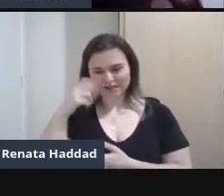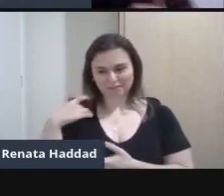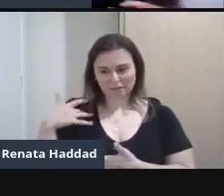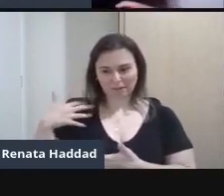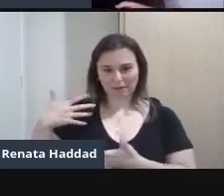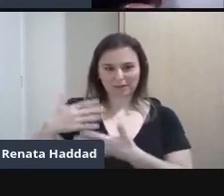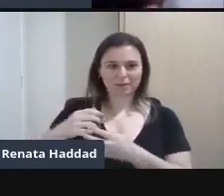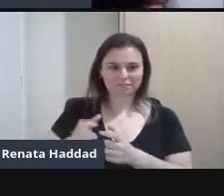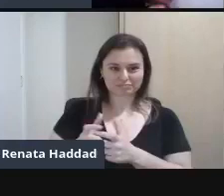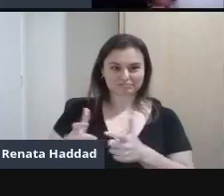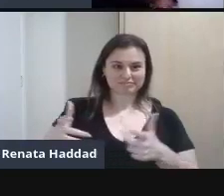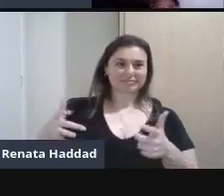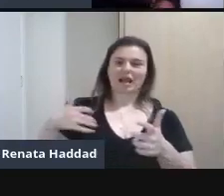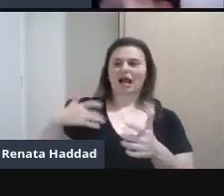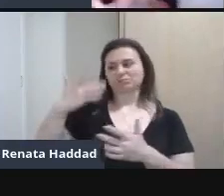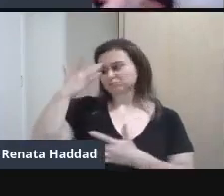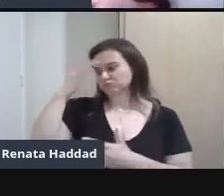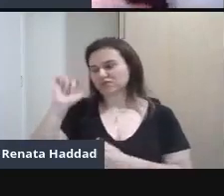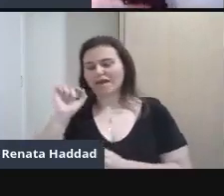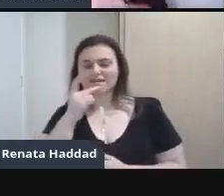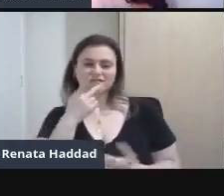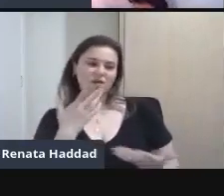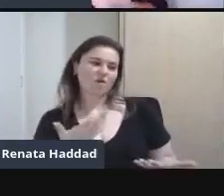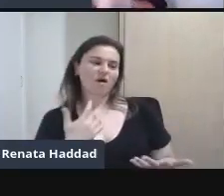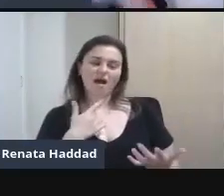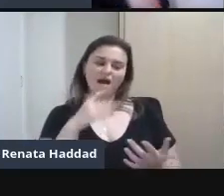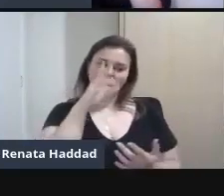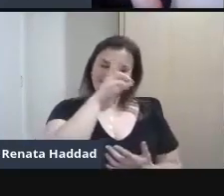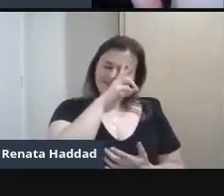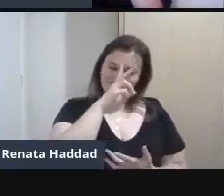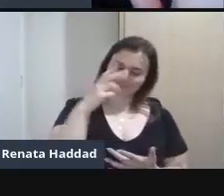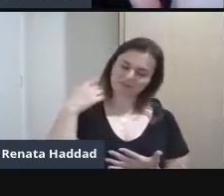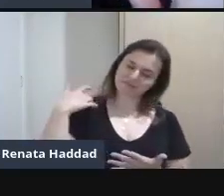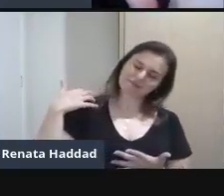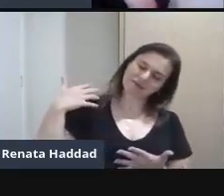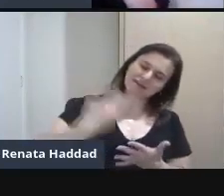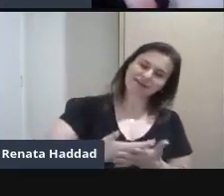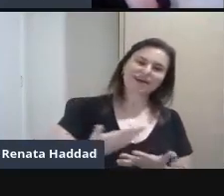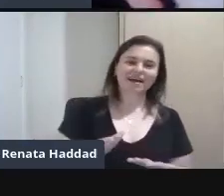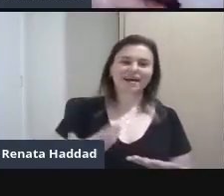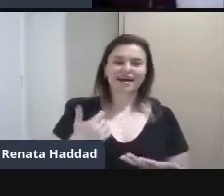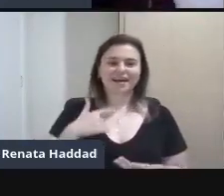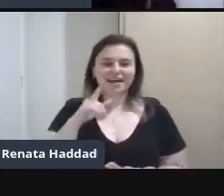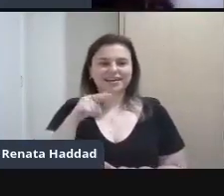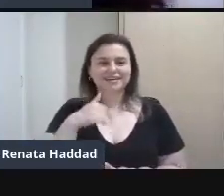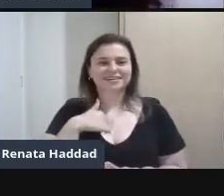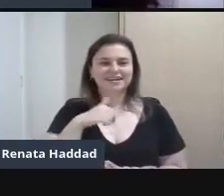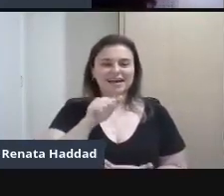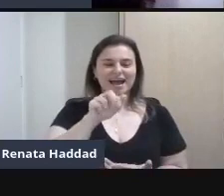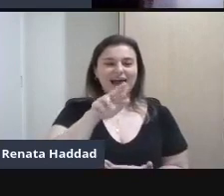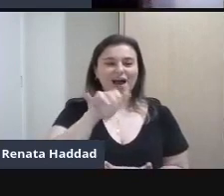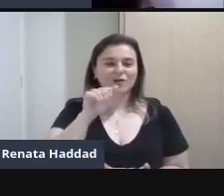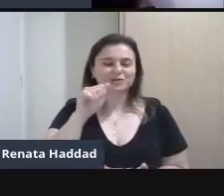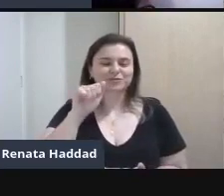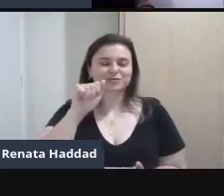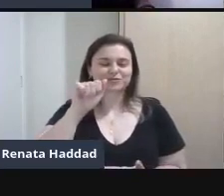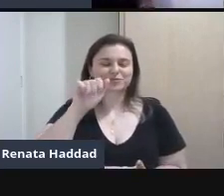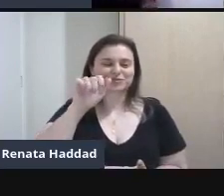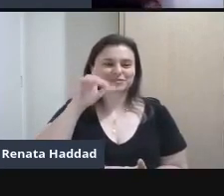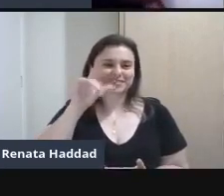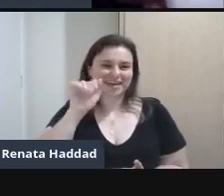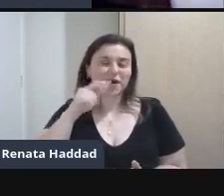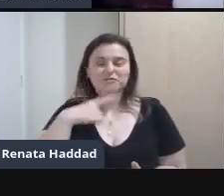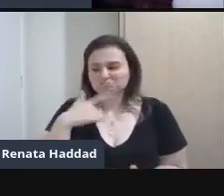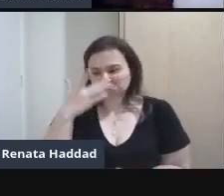Contando pra um Mas quem contou Não sei Lembra lá Vandelei Ali no sua sunal Toda compadecida Mas como foi Não sei